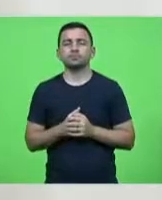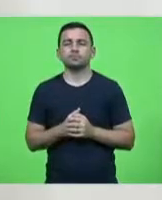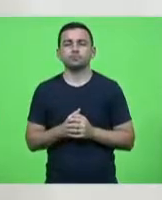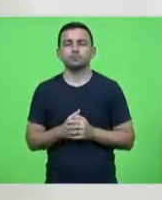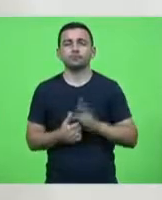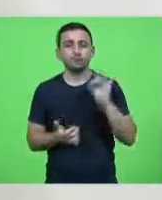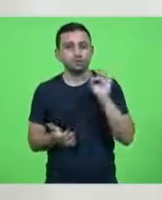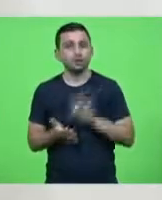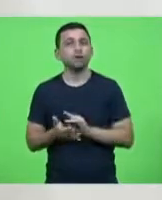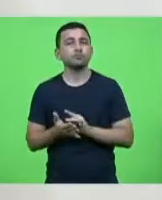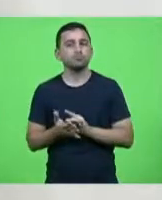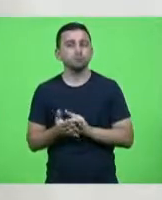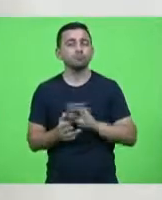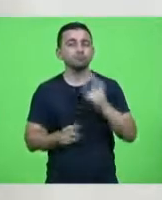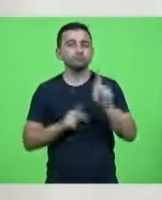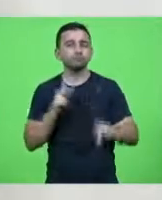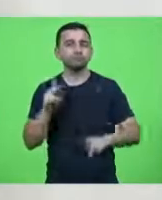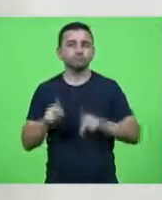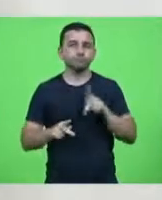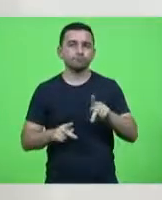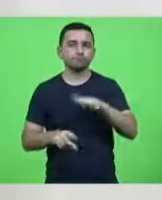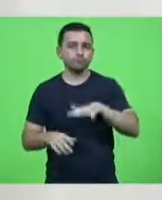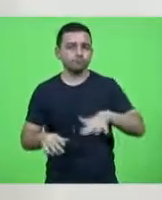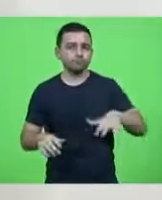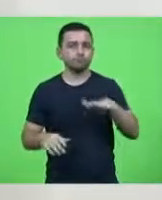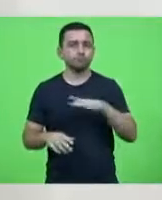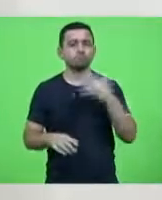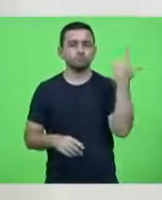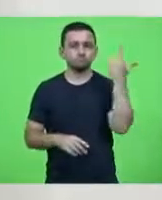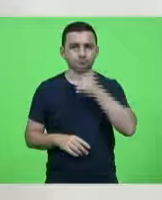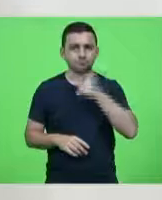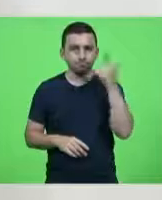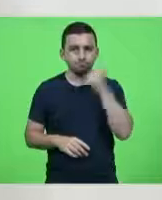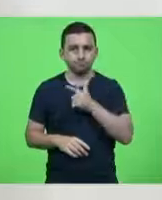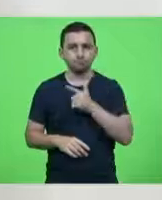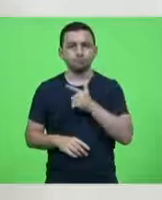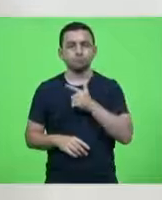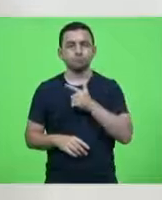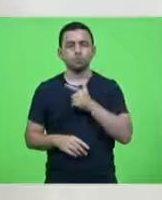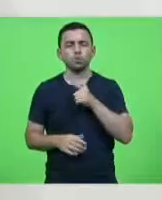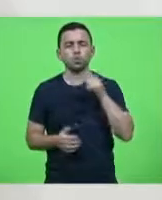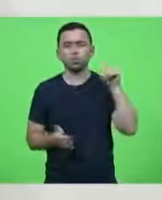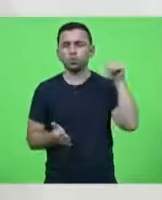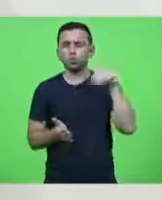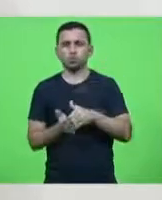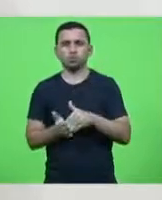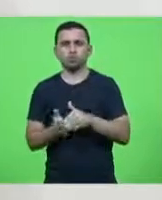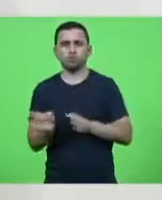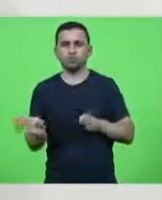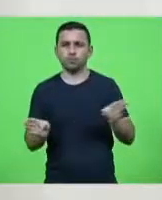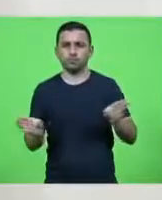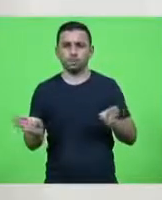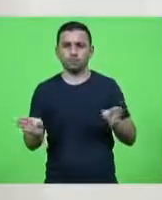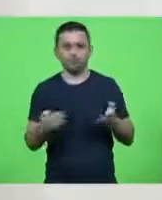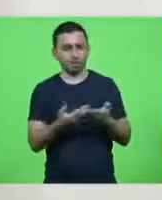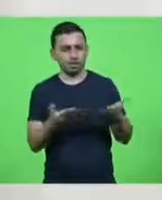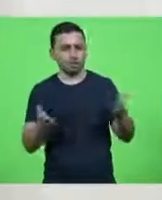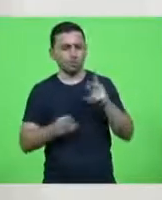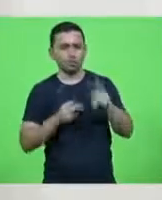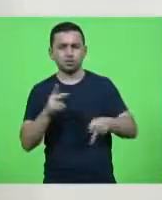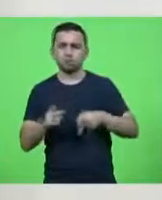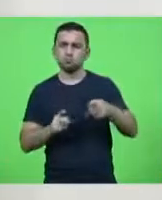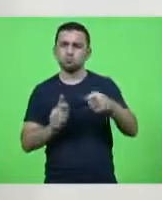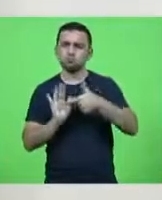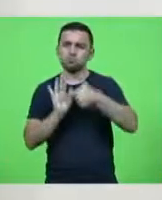povo teve a oportunidade de, no último momento, demonstrar realmente